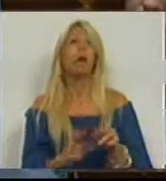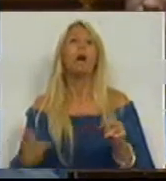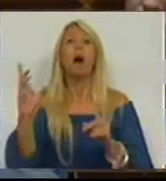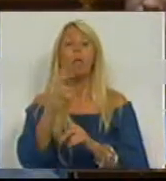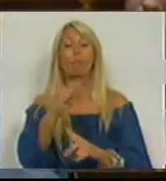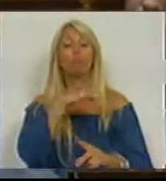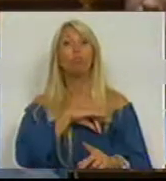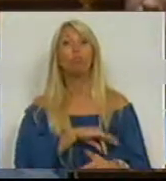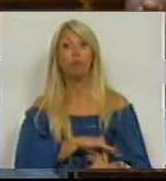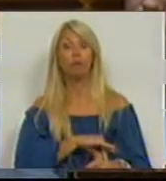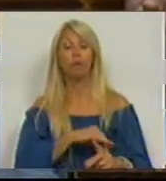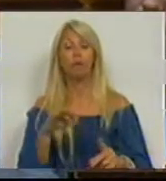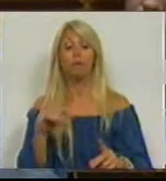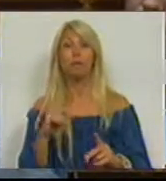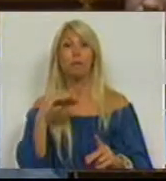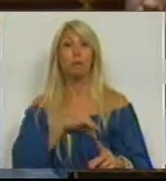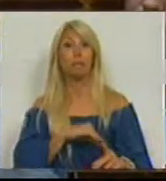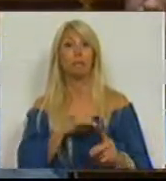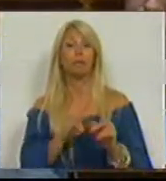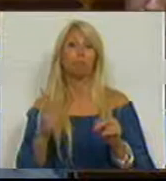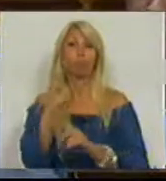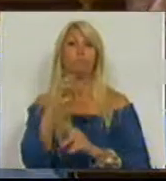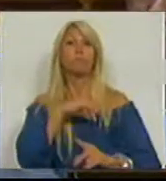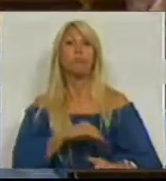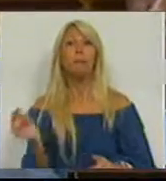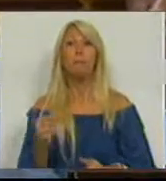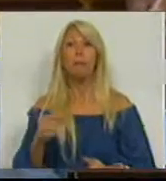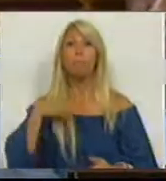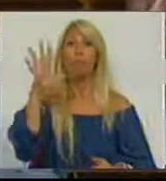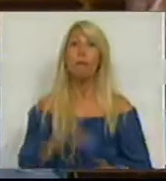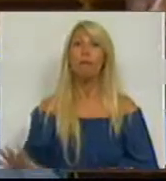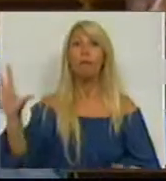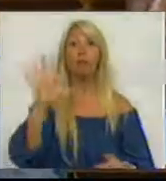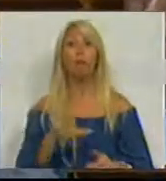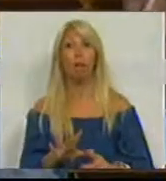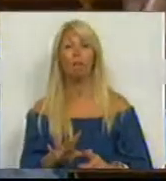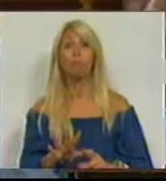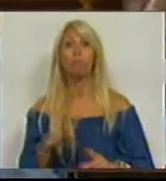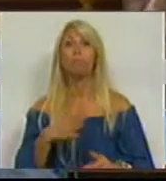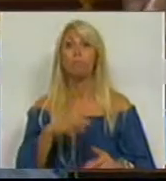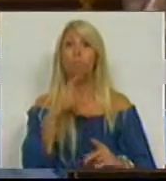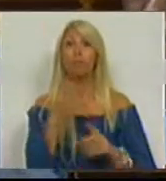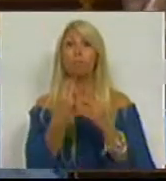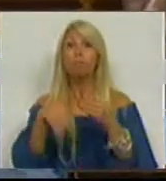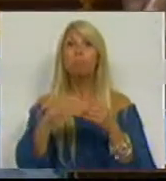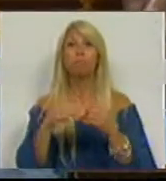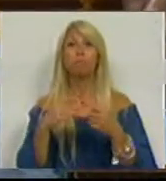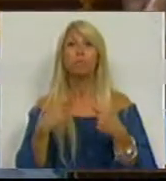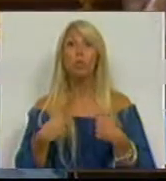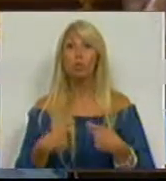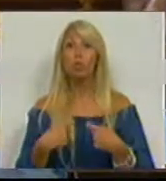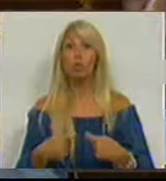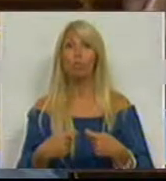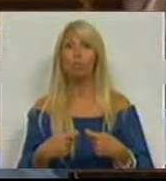salário mínimo nacional significaria um acréscimo de custos marginal